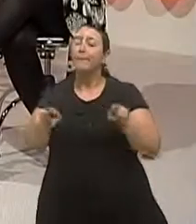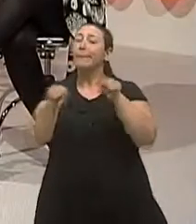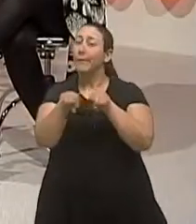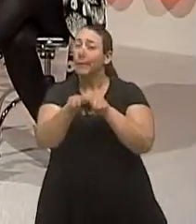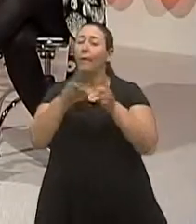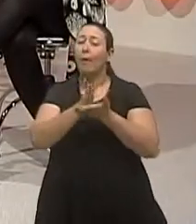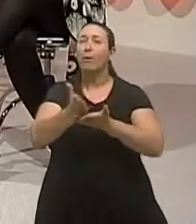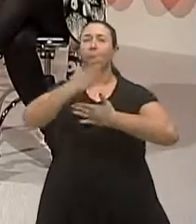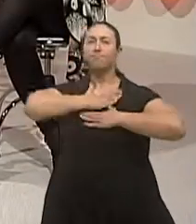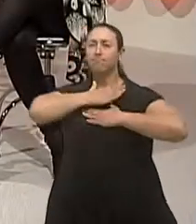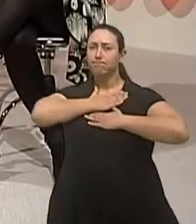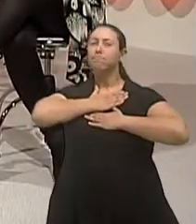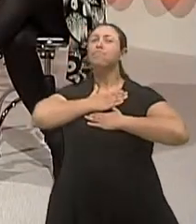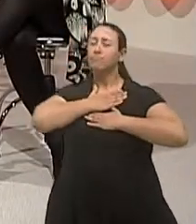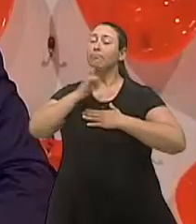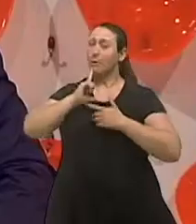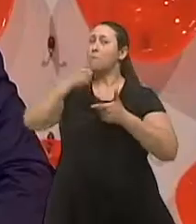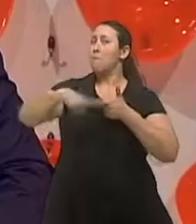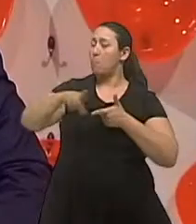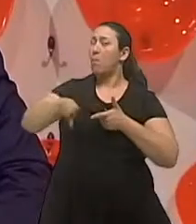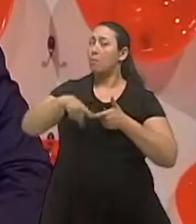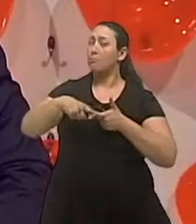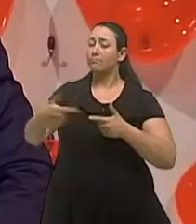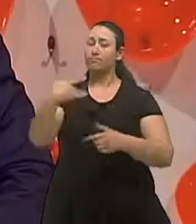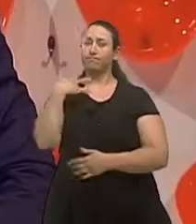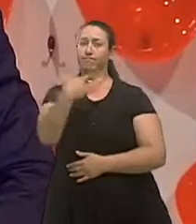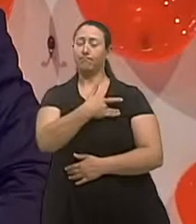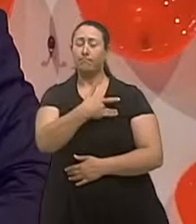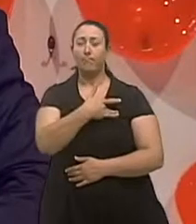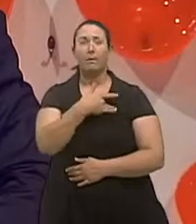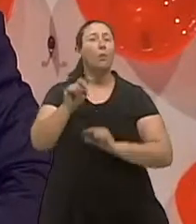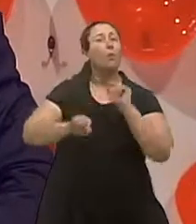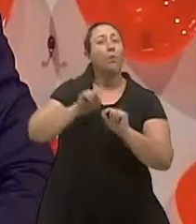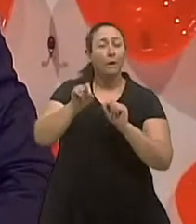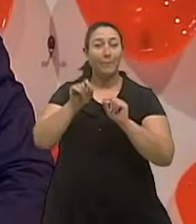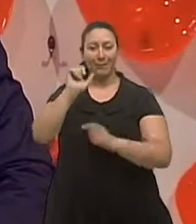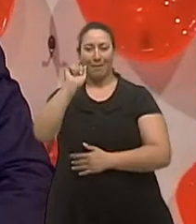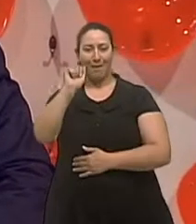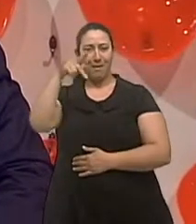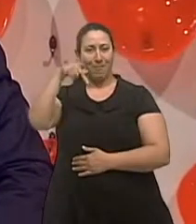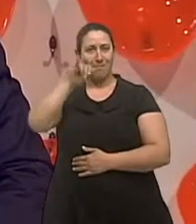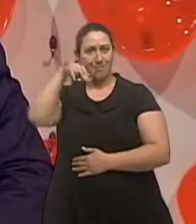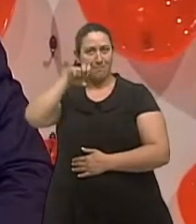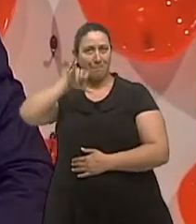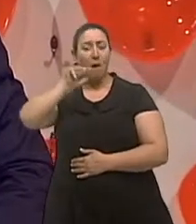Certamente, na verdade, isso traz grandes repercussões. Especialmente a apneia, está associada a diversos